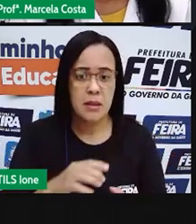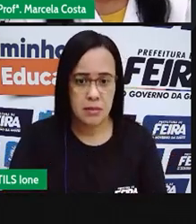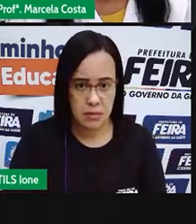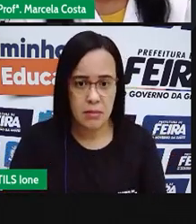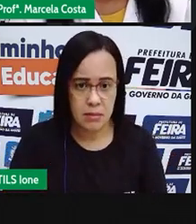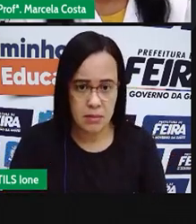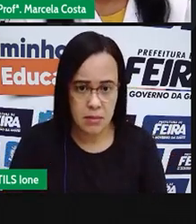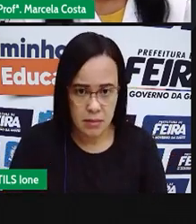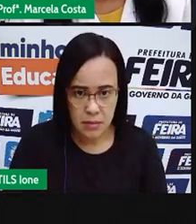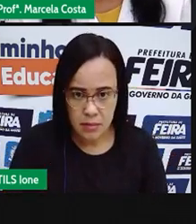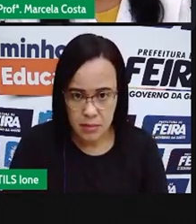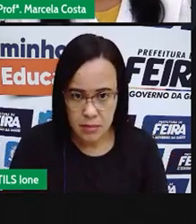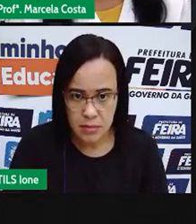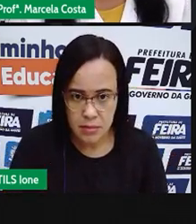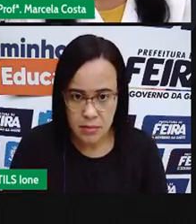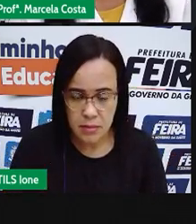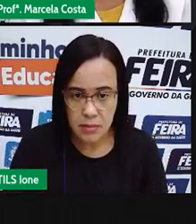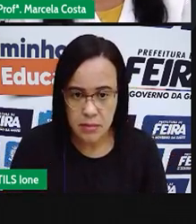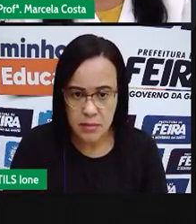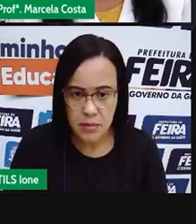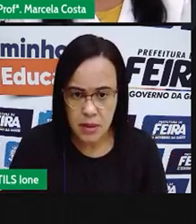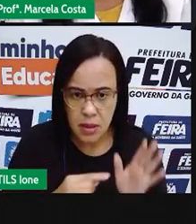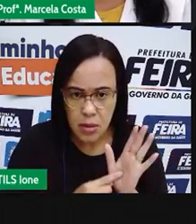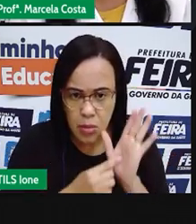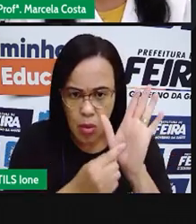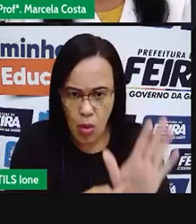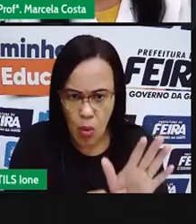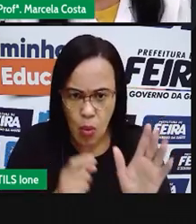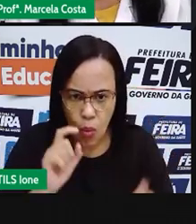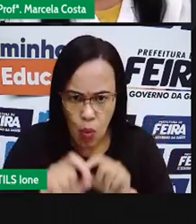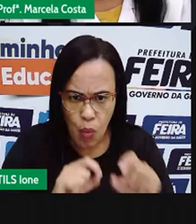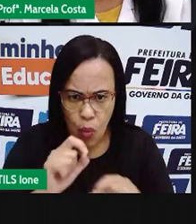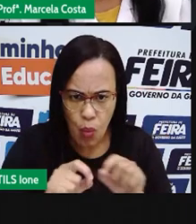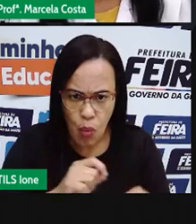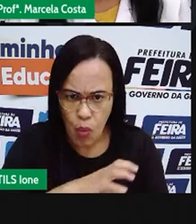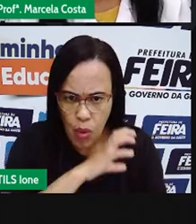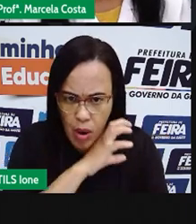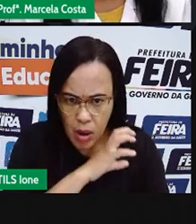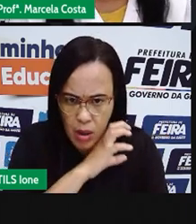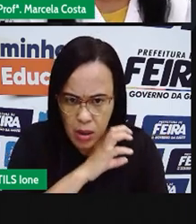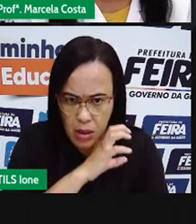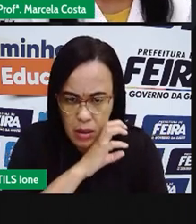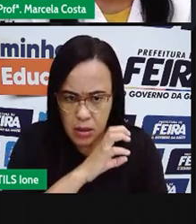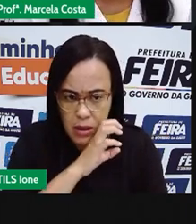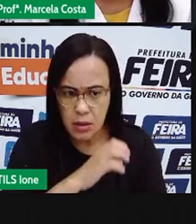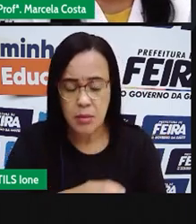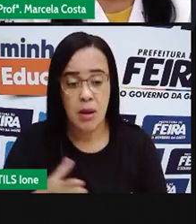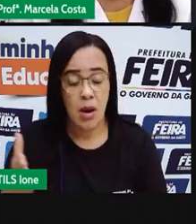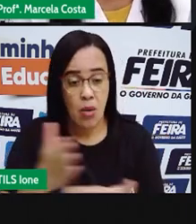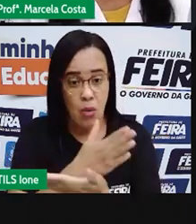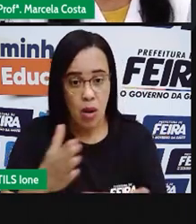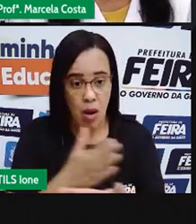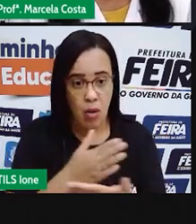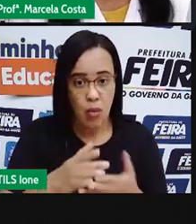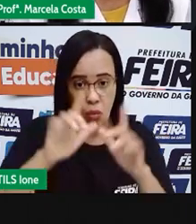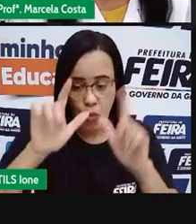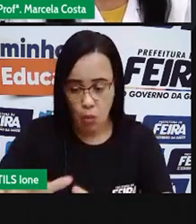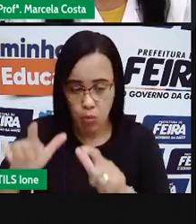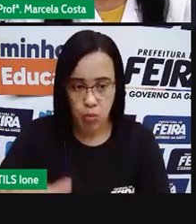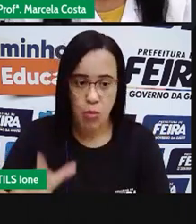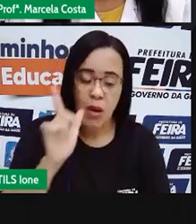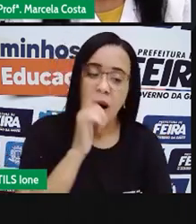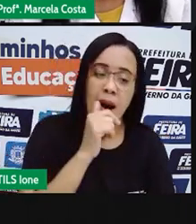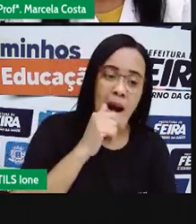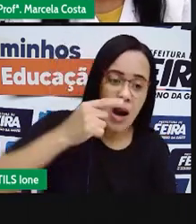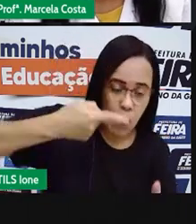biodiversidade, mostrando animais que vivem em ambientes aquáticos, animais que